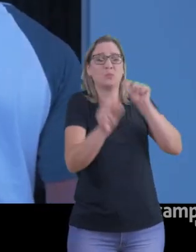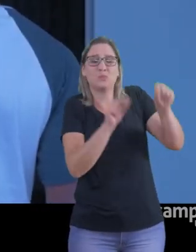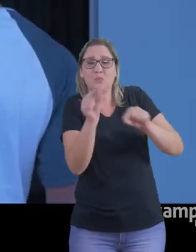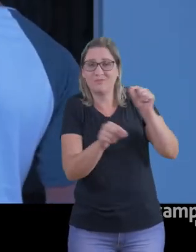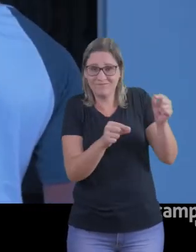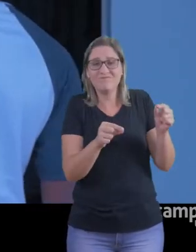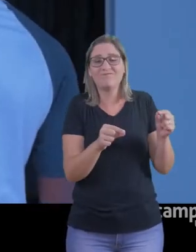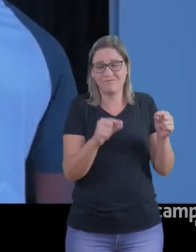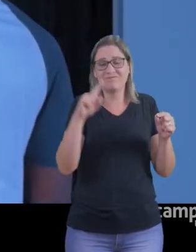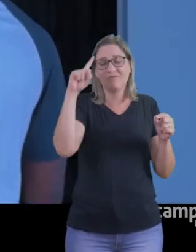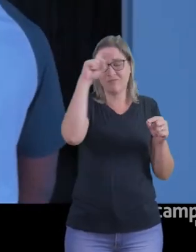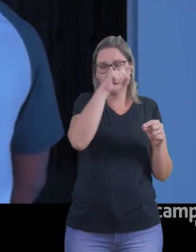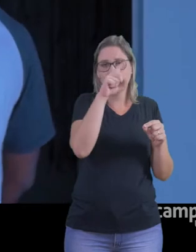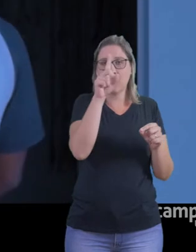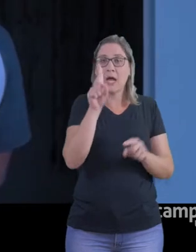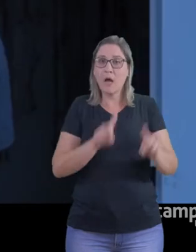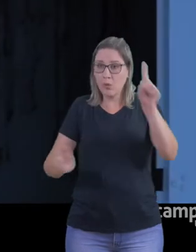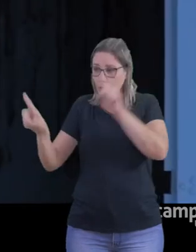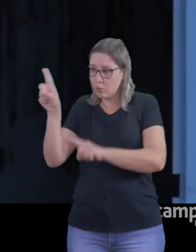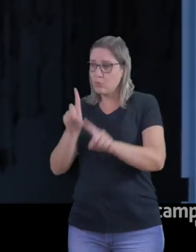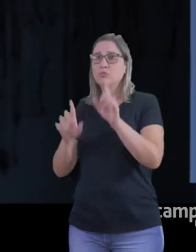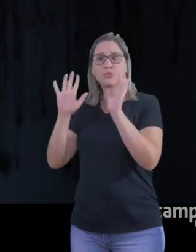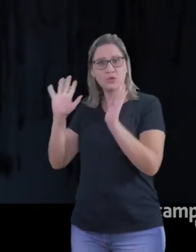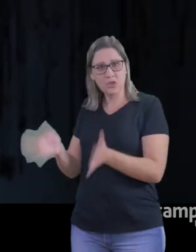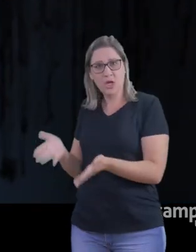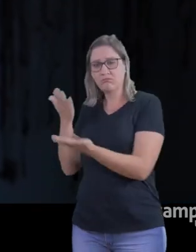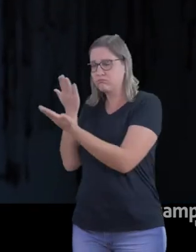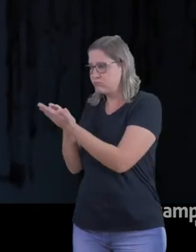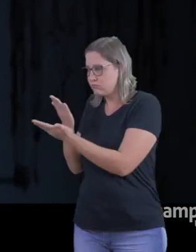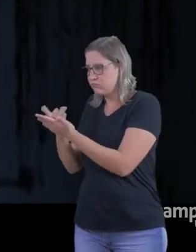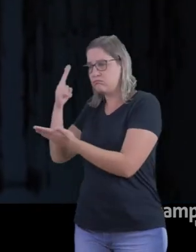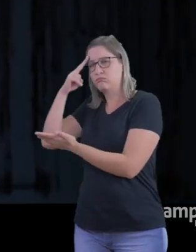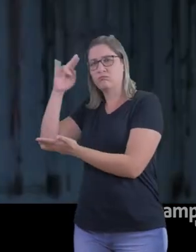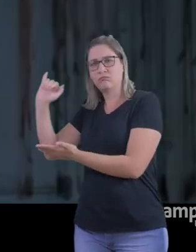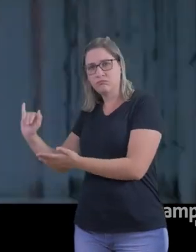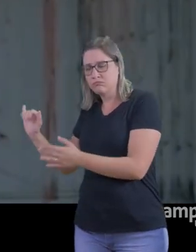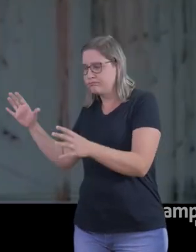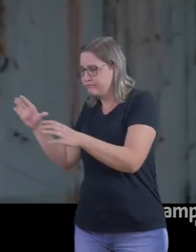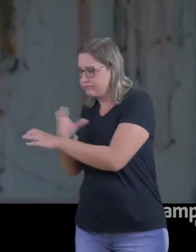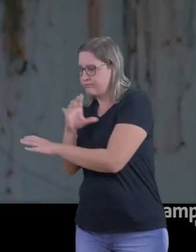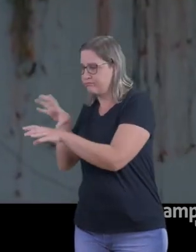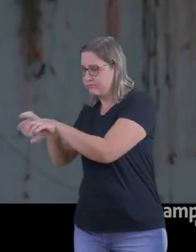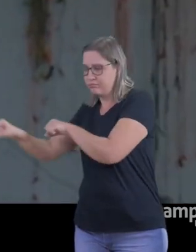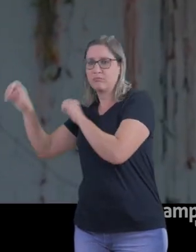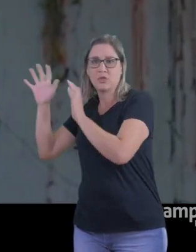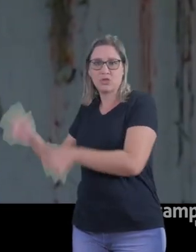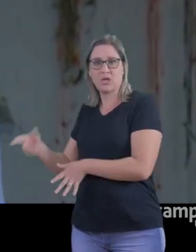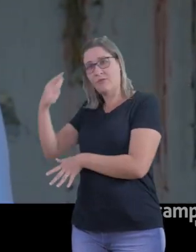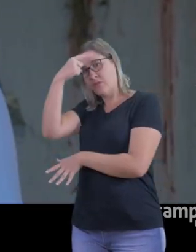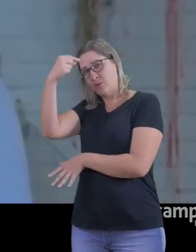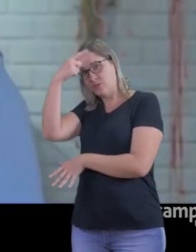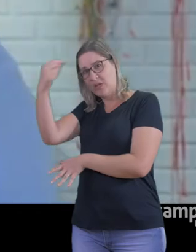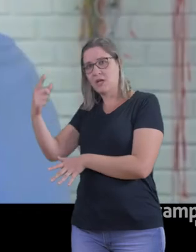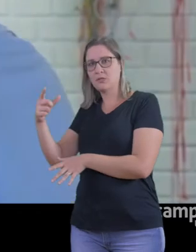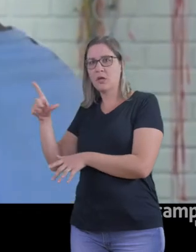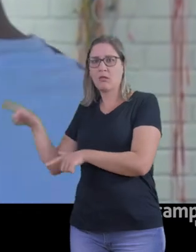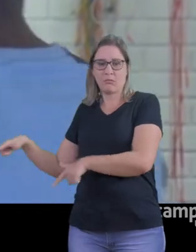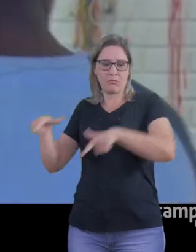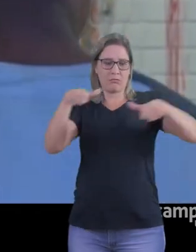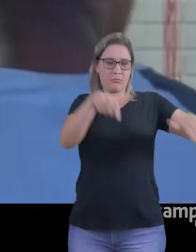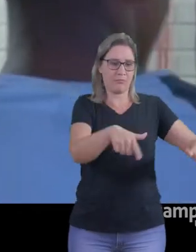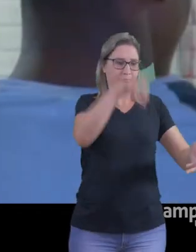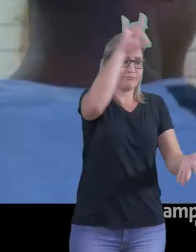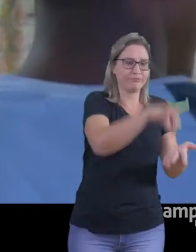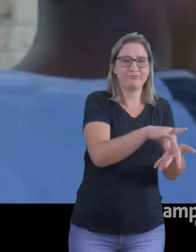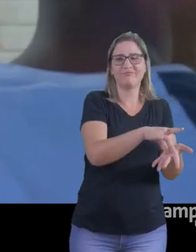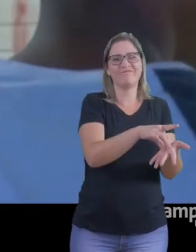possibilidade. E alguns tinham seu estudo concluído no Haiti, inclusive superior, tinham dificuldade